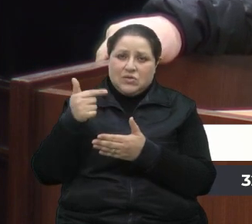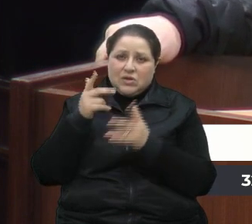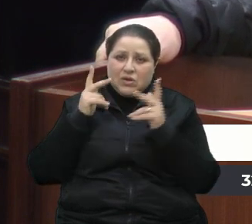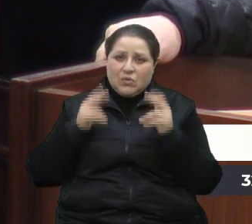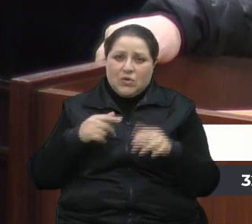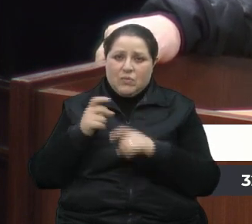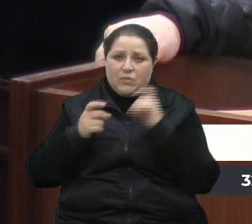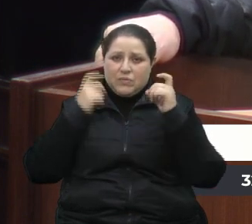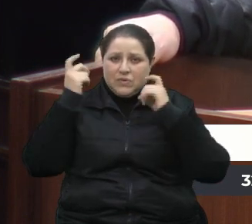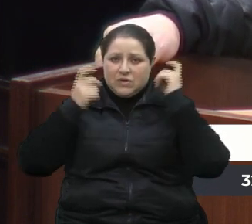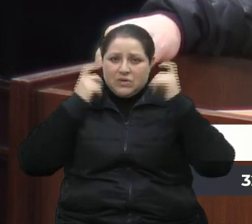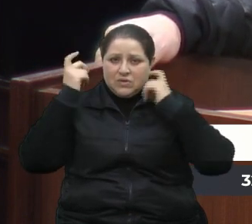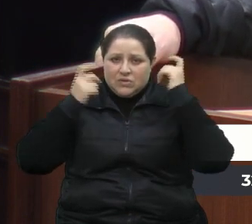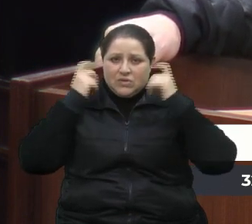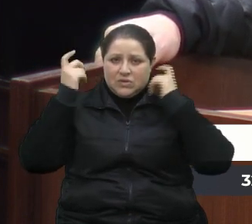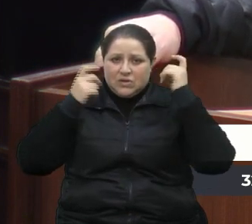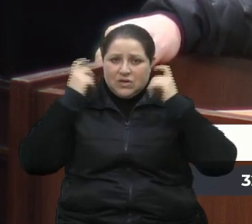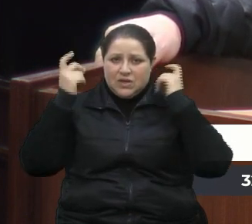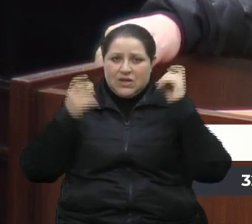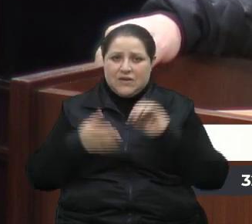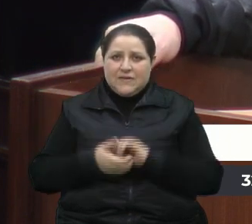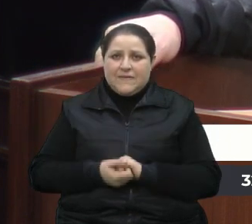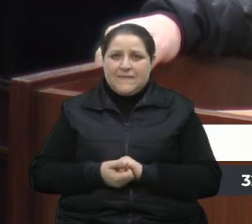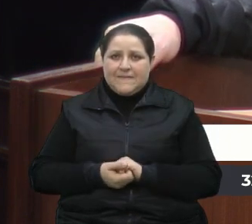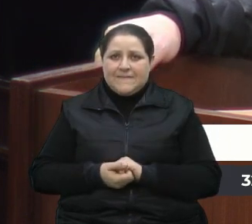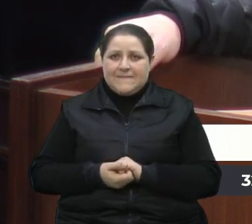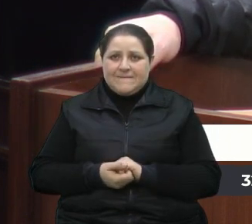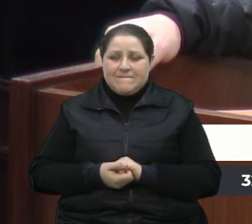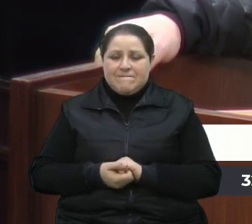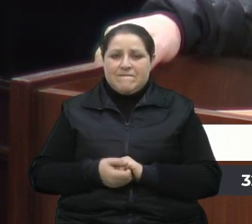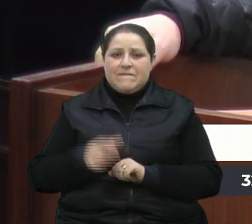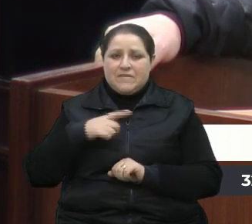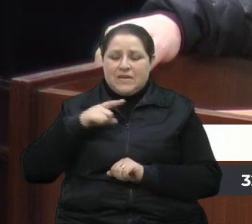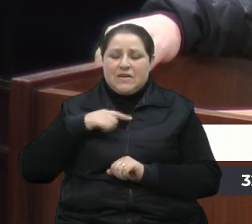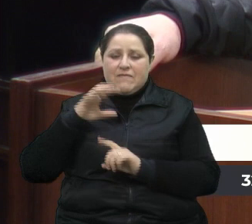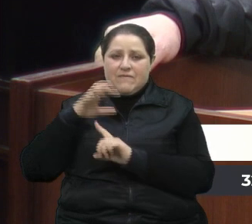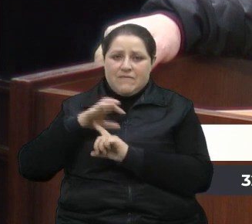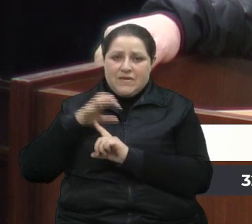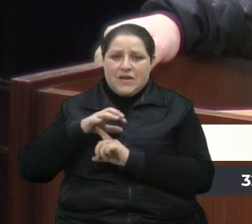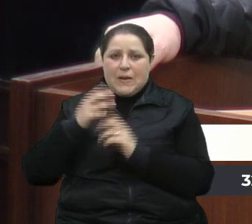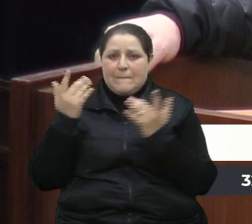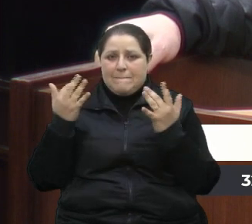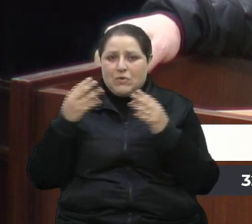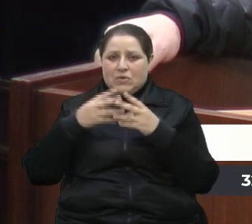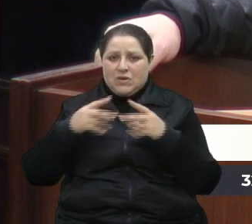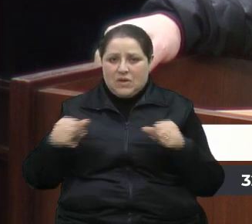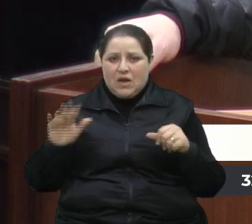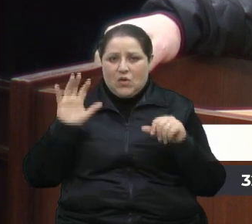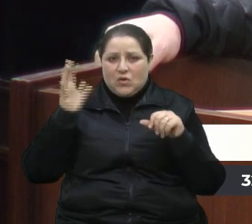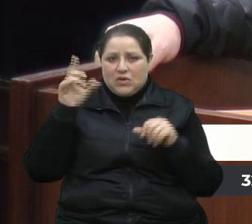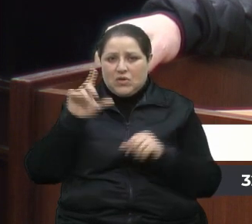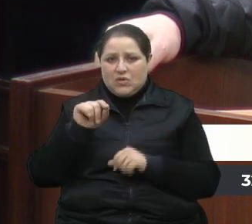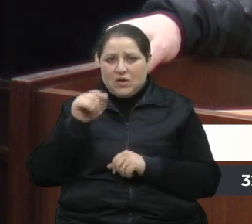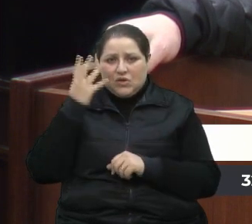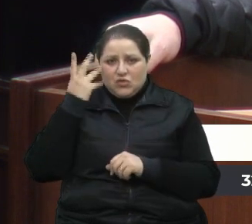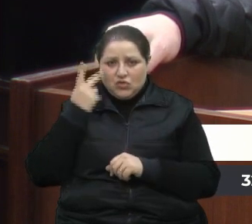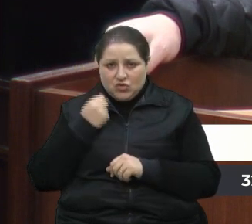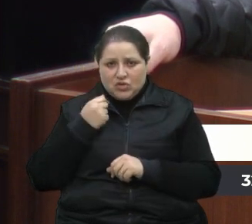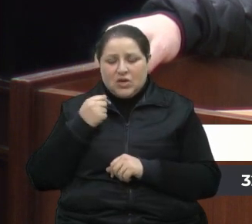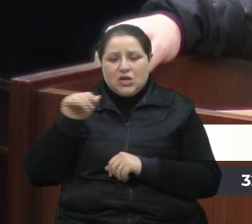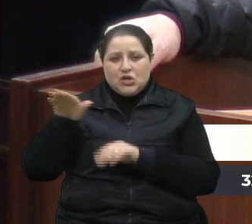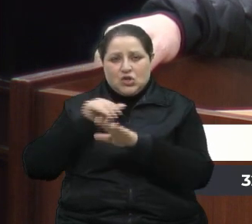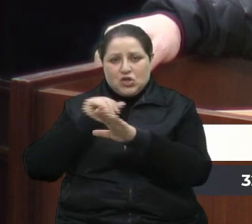preocupação. Então, a feira Mãos da Terra, que aconteceu em dez dias, atraiu 48 mil